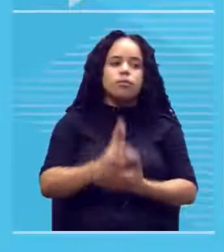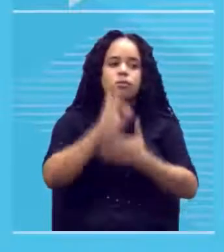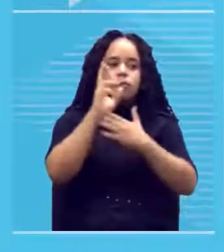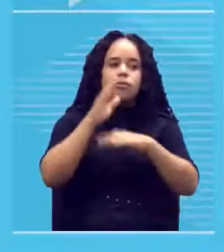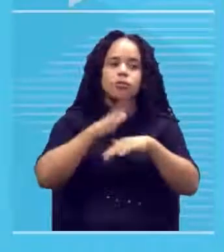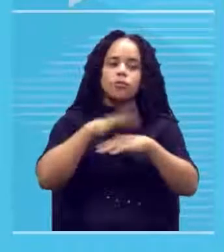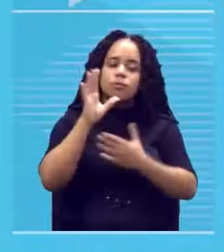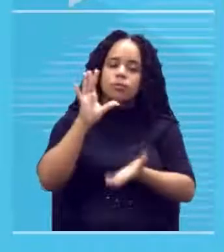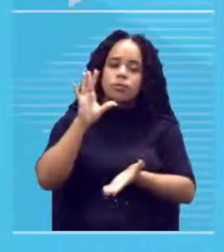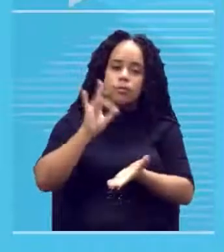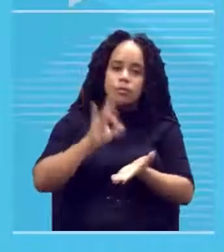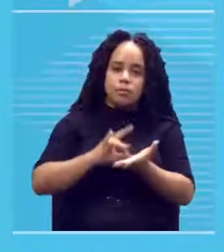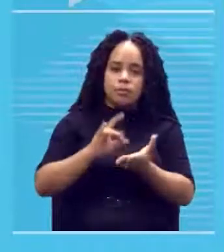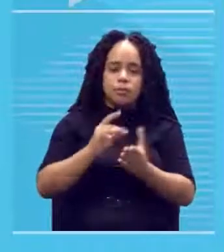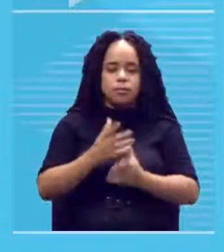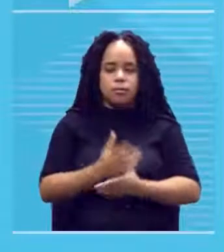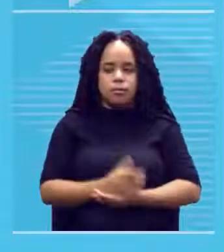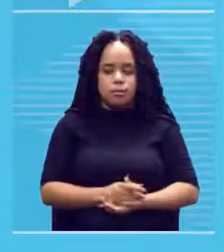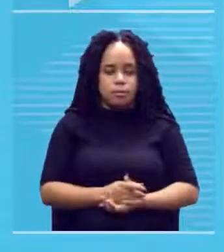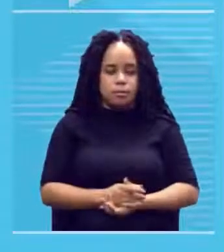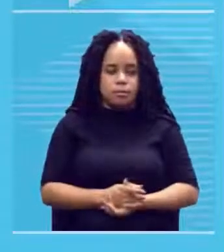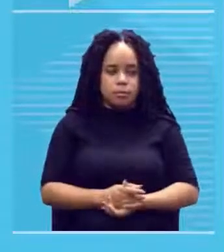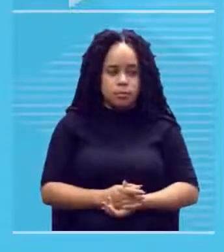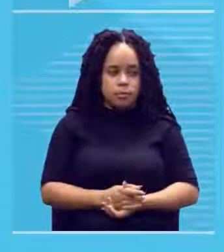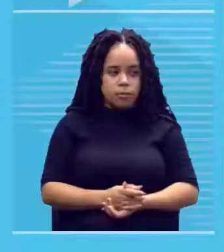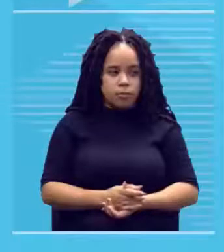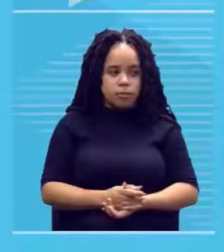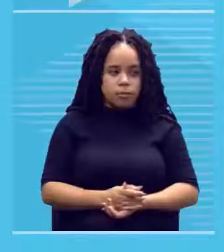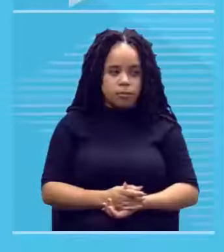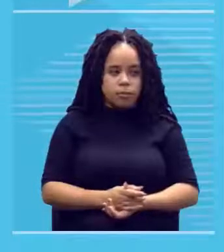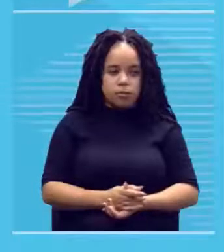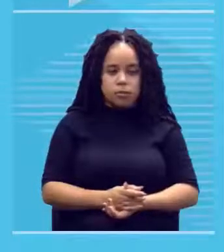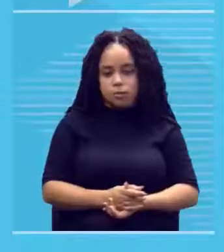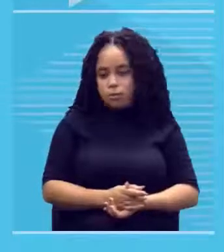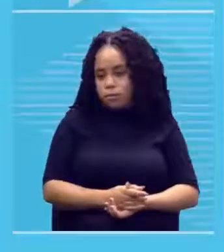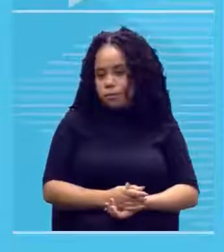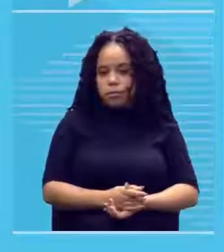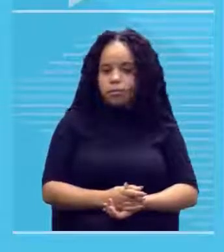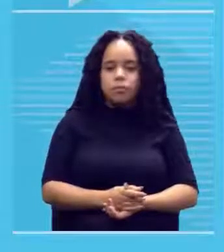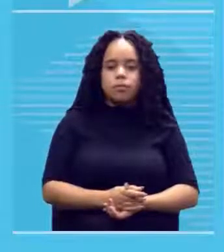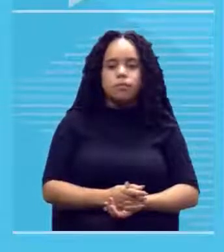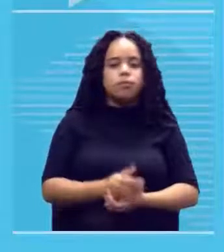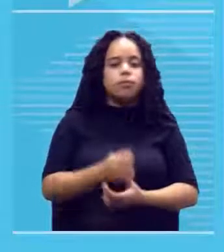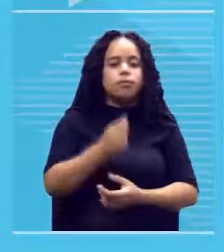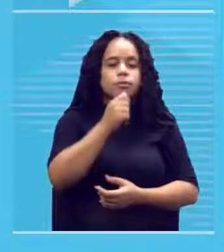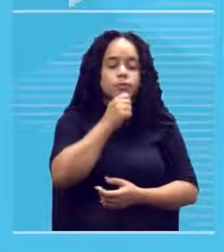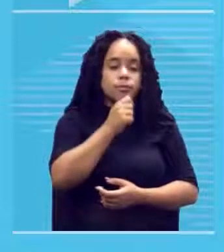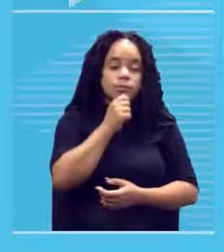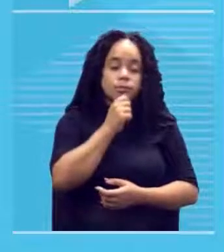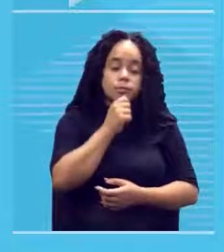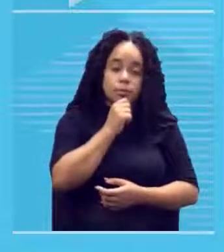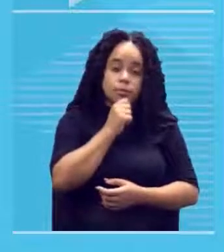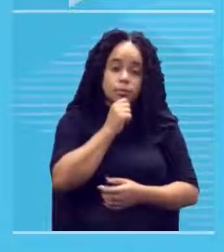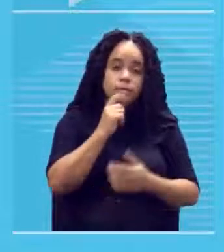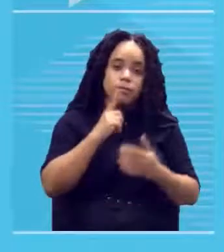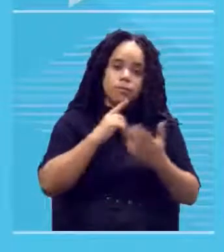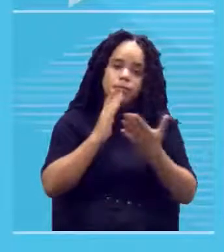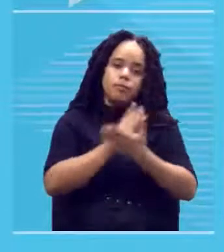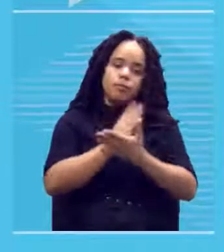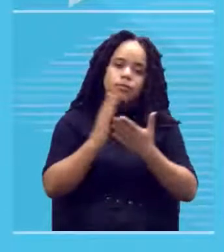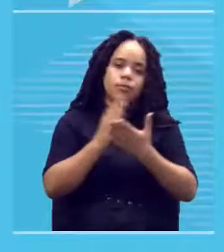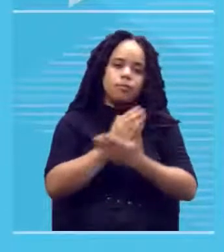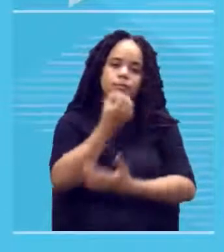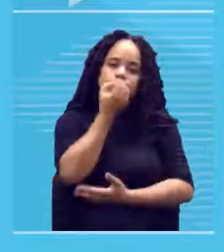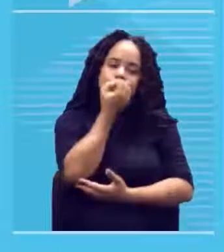real daquilo que está sendo pintado ainda assim há algumas desvantagens